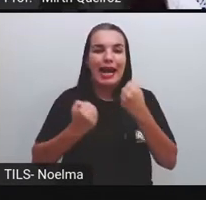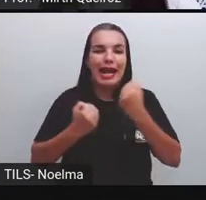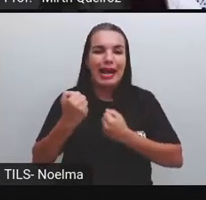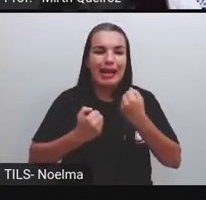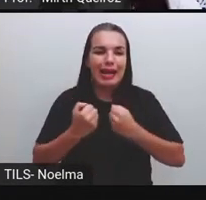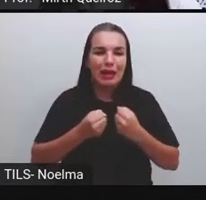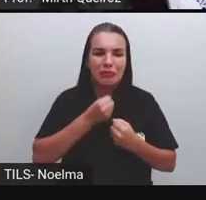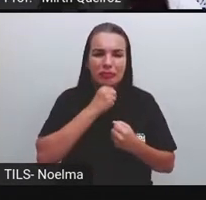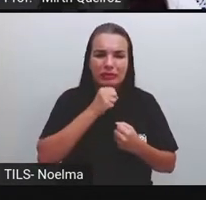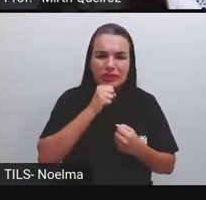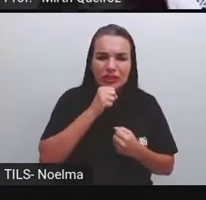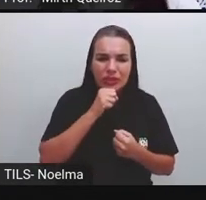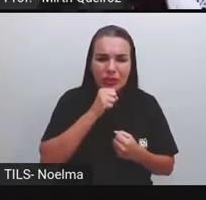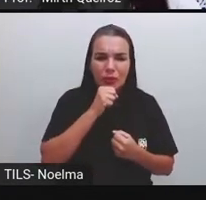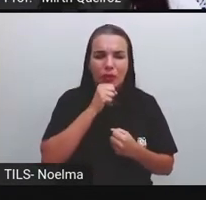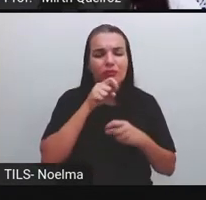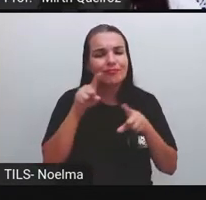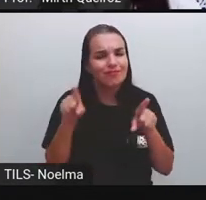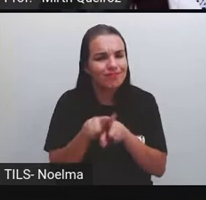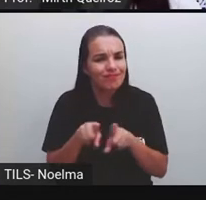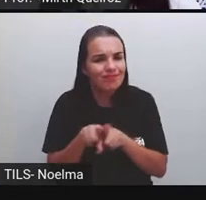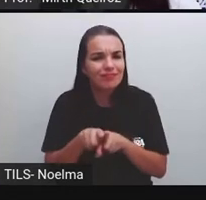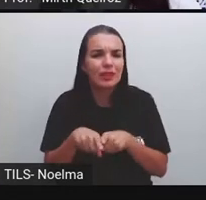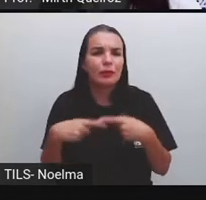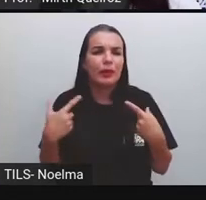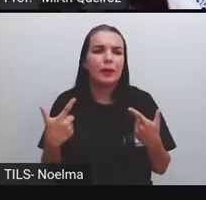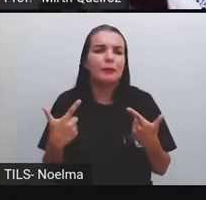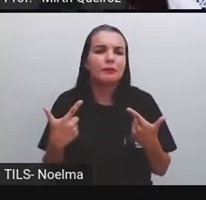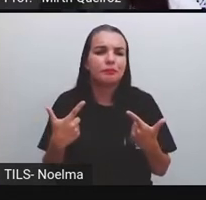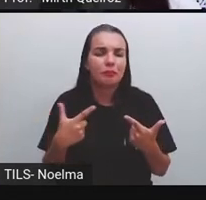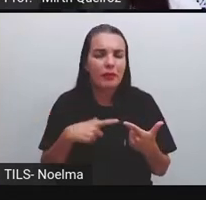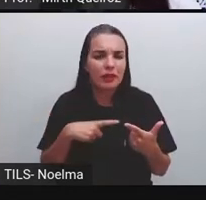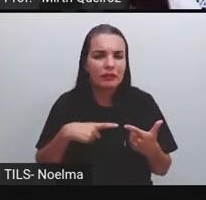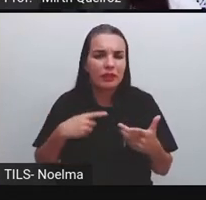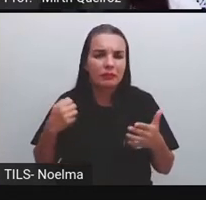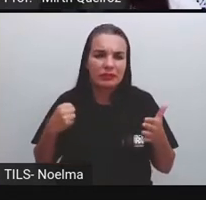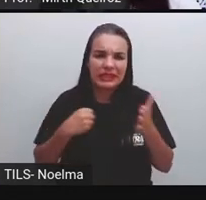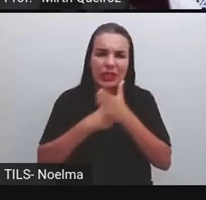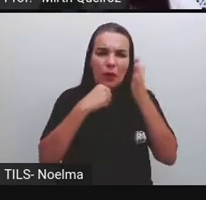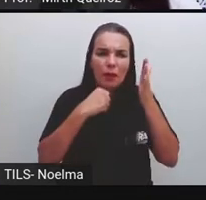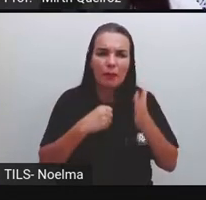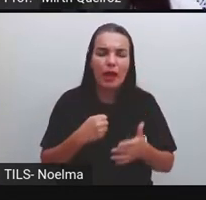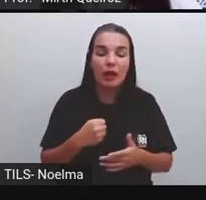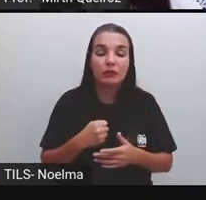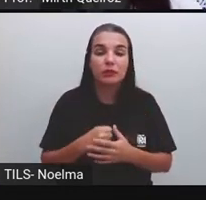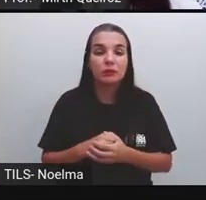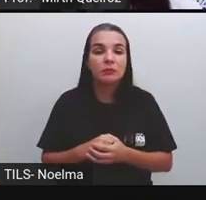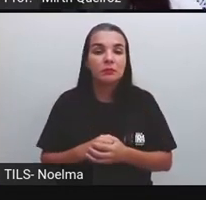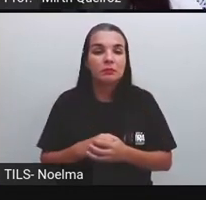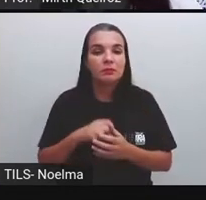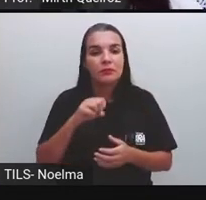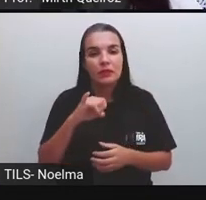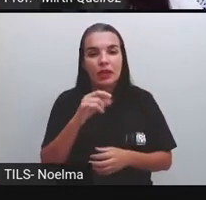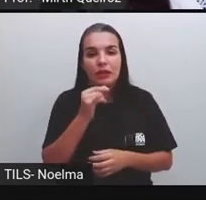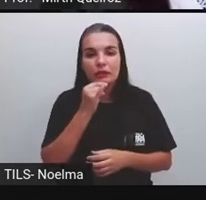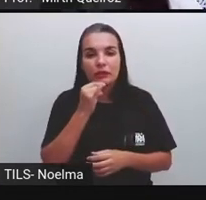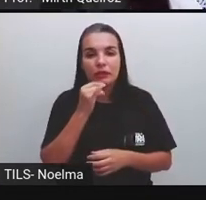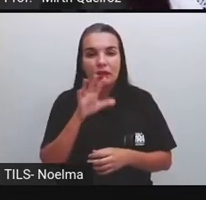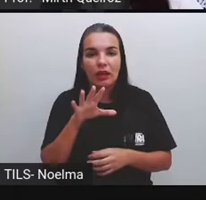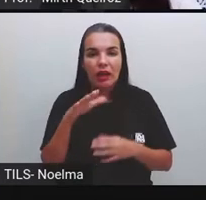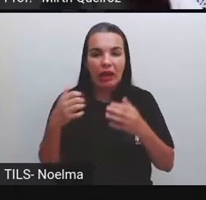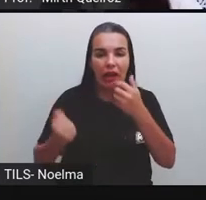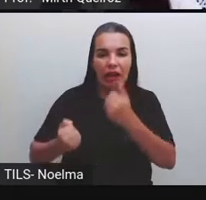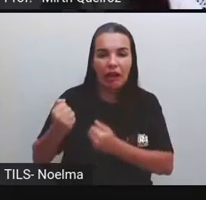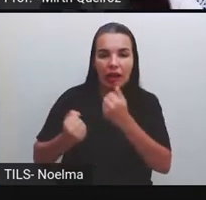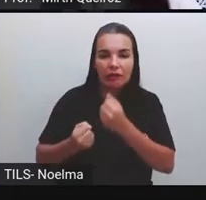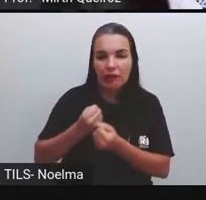atmosfera. A gente vê vários lugares aí, quando a gente está viajando na estrada, de carros aí velhos,